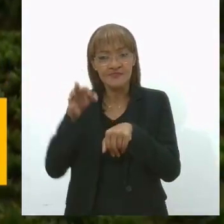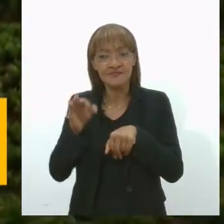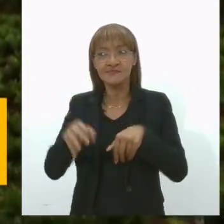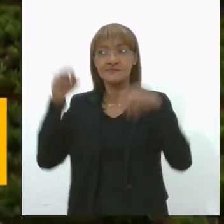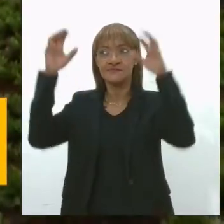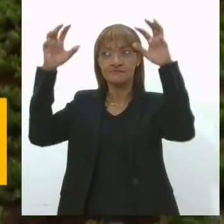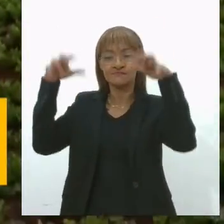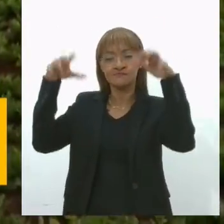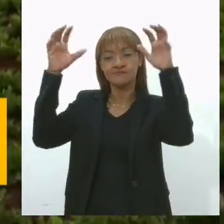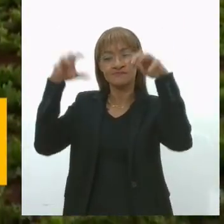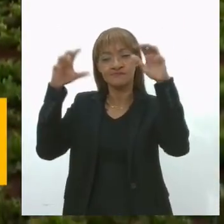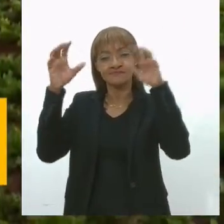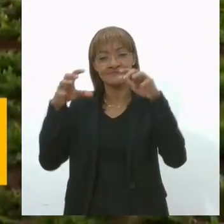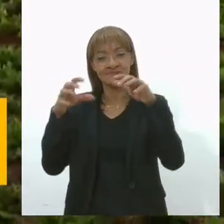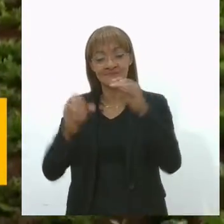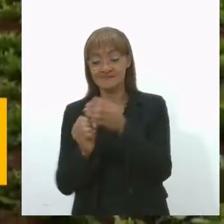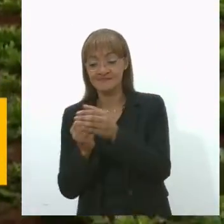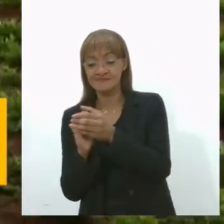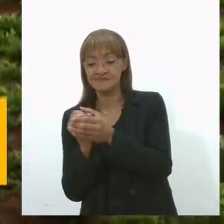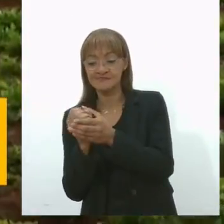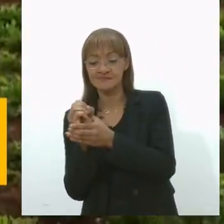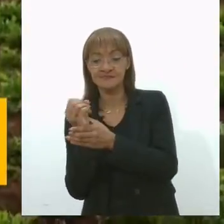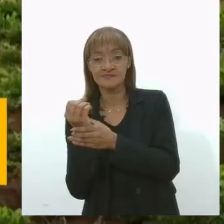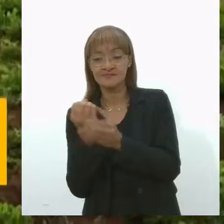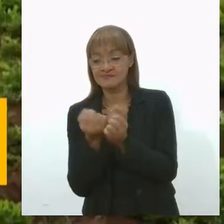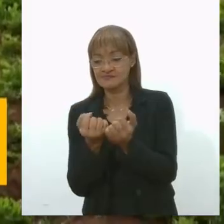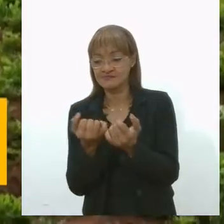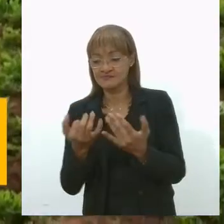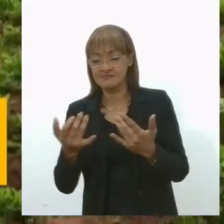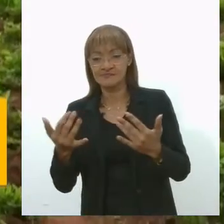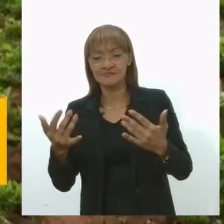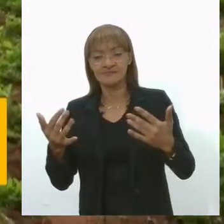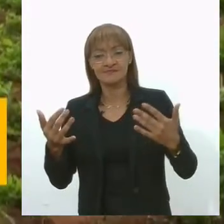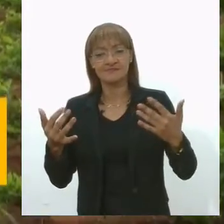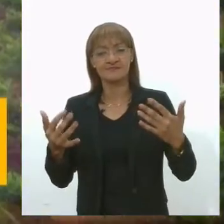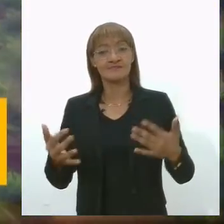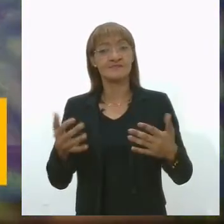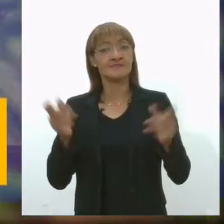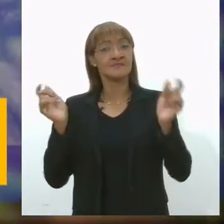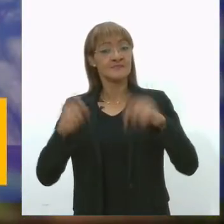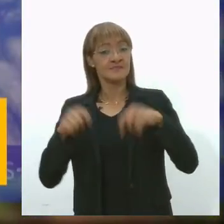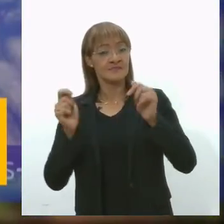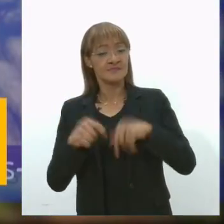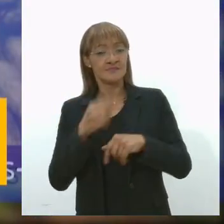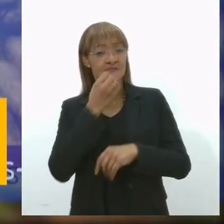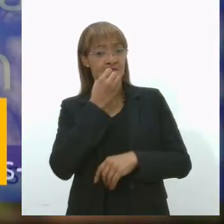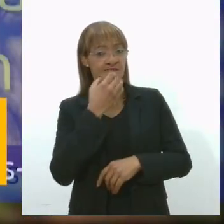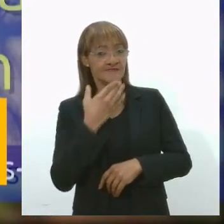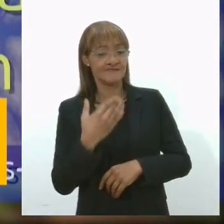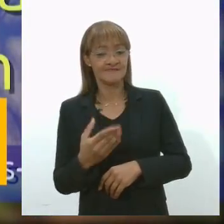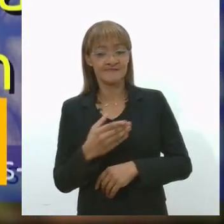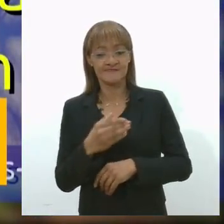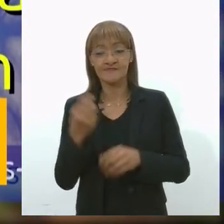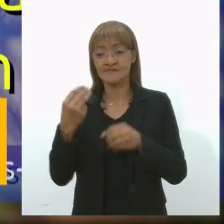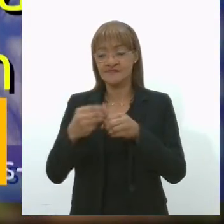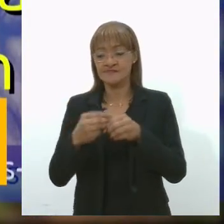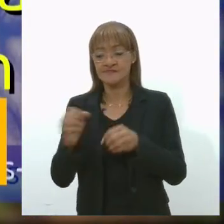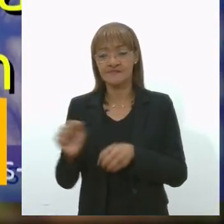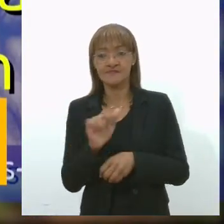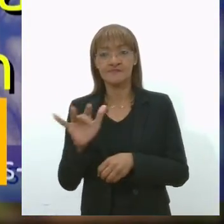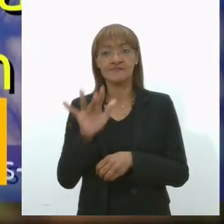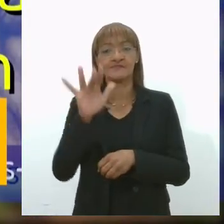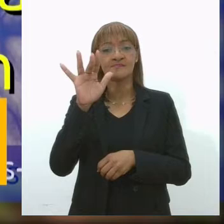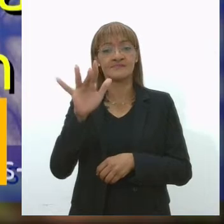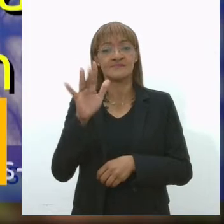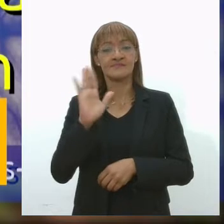surpreendeu. Os produtores contaram também com o benefício dos perímetros irrigados. Em Lagarto, por exemplo, segundo dados da Coidro,